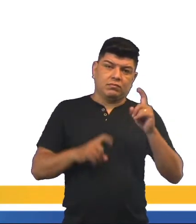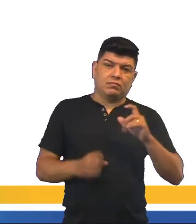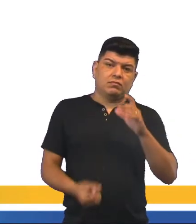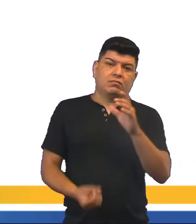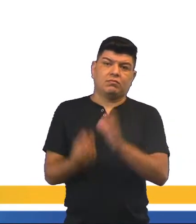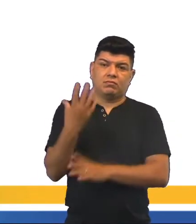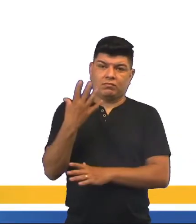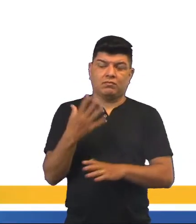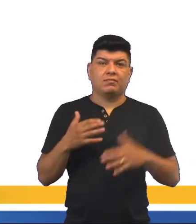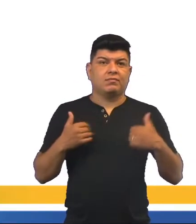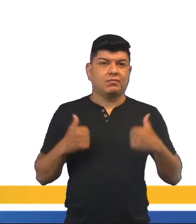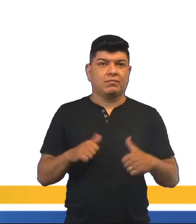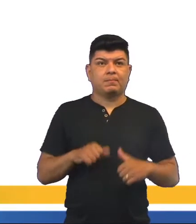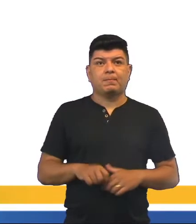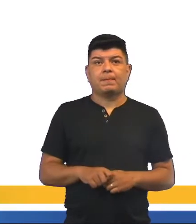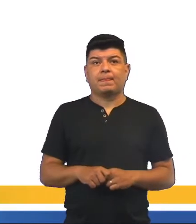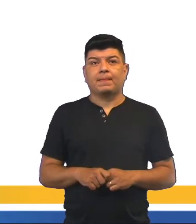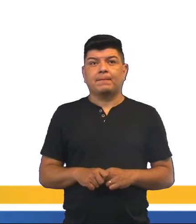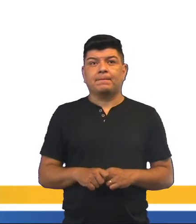criativa, tá?